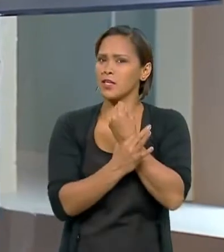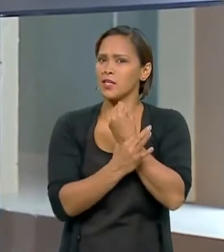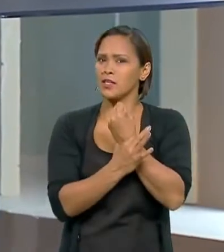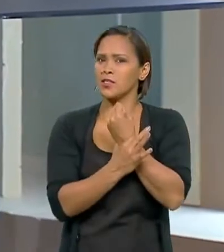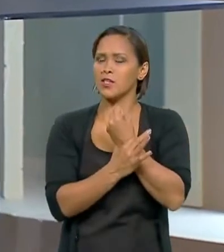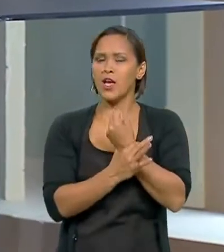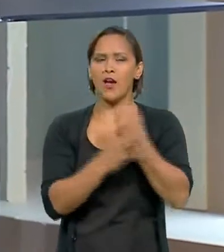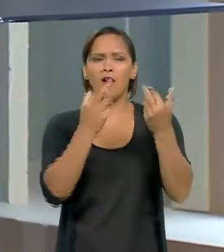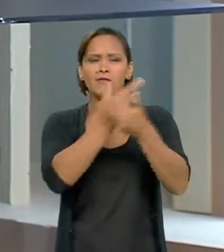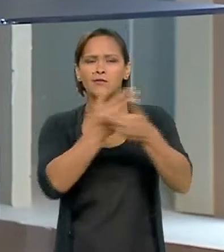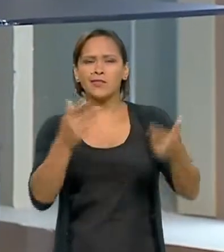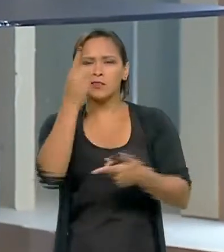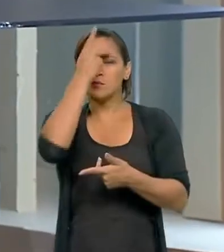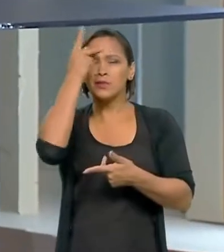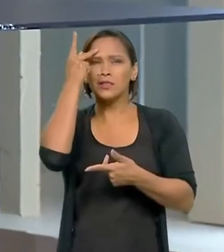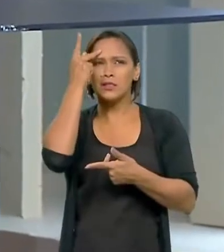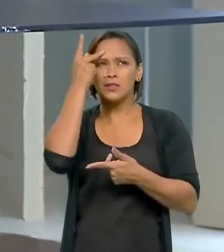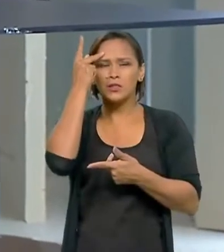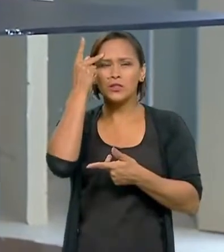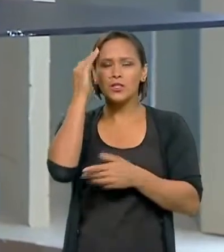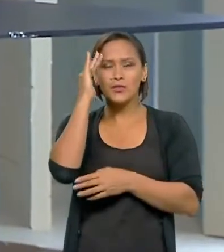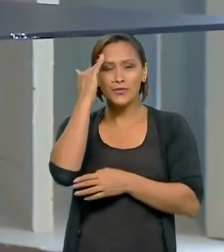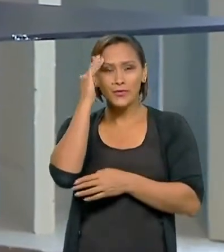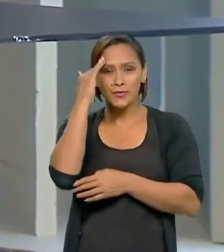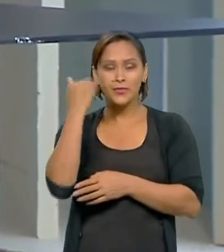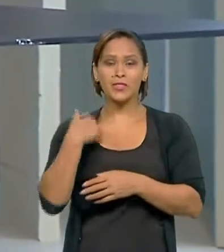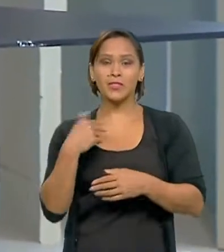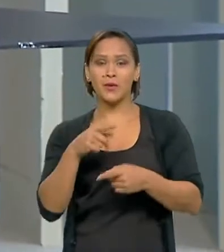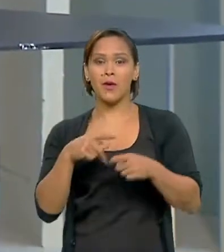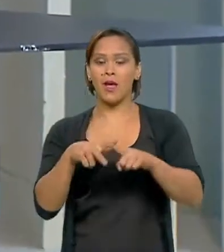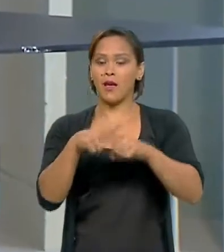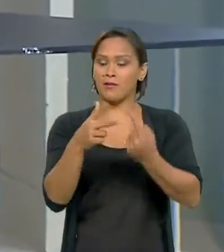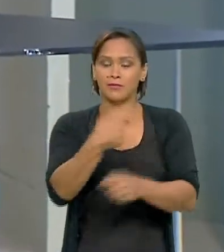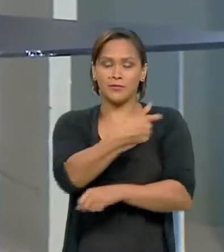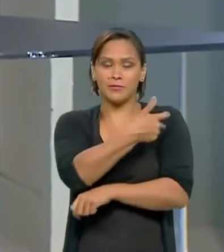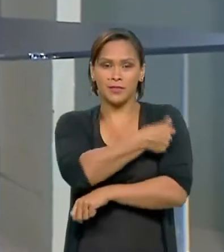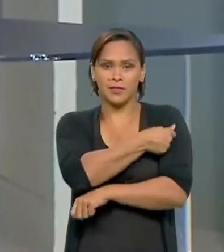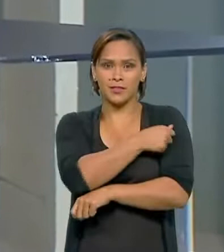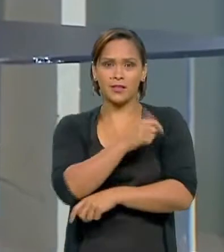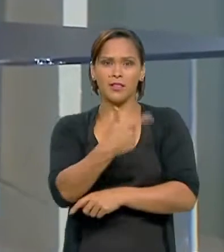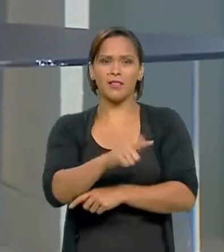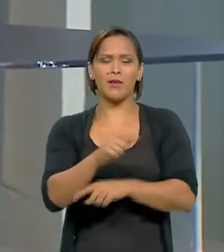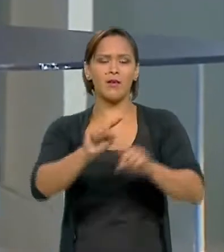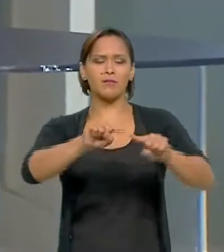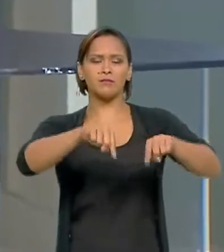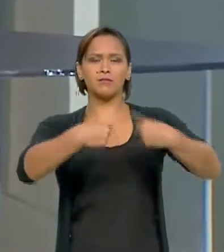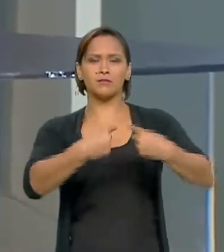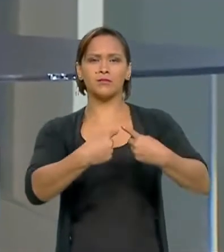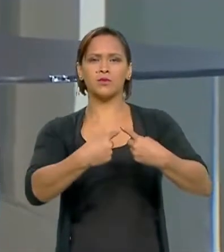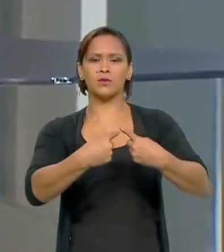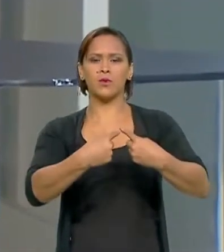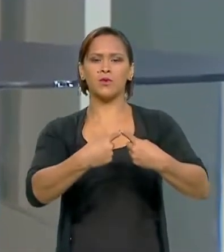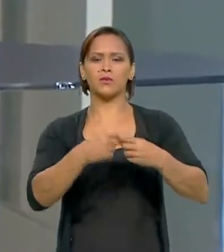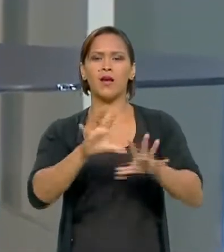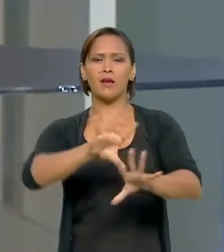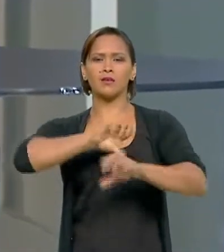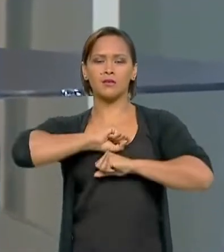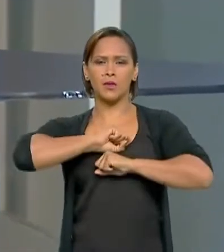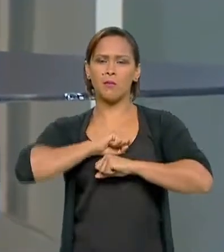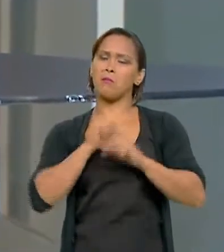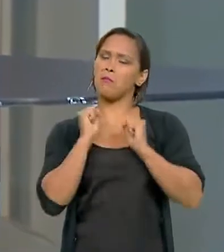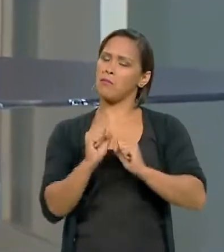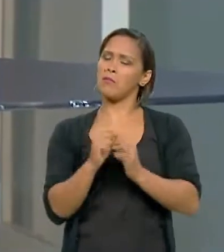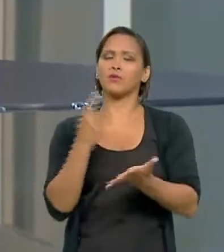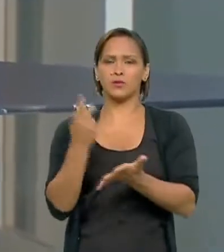uma coisa que muita gente não percebe. A vacina não é uma garantia contra ser contaminado. Pode